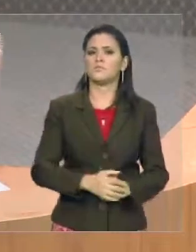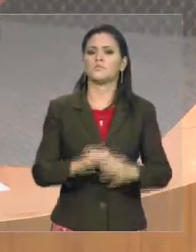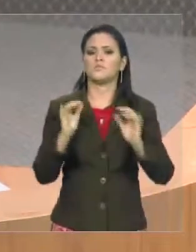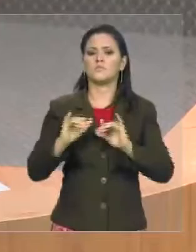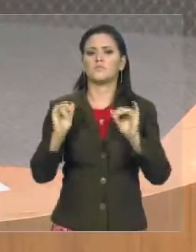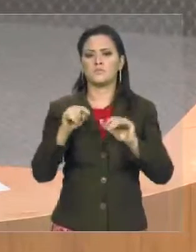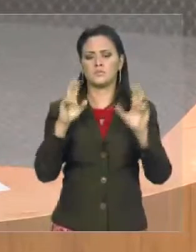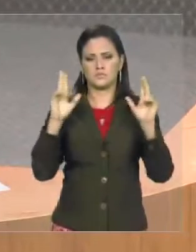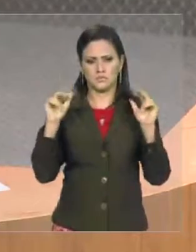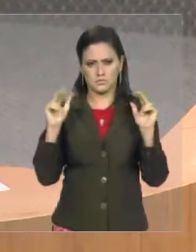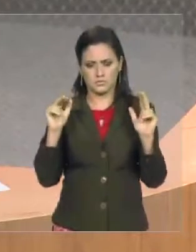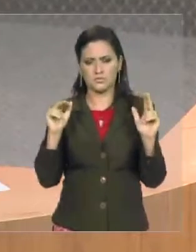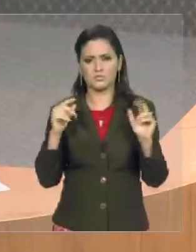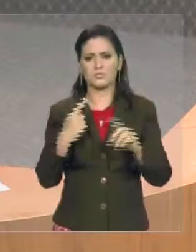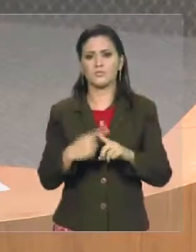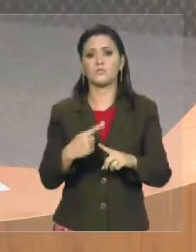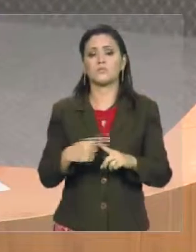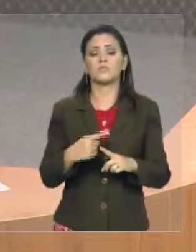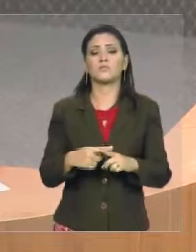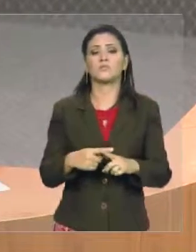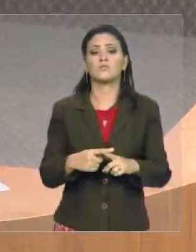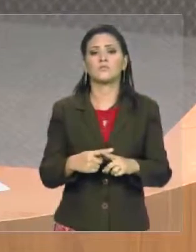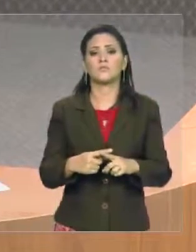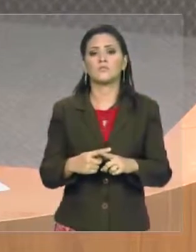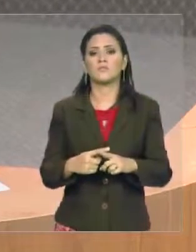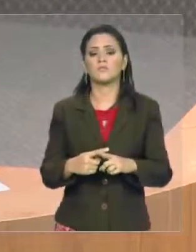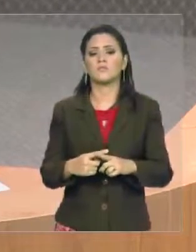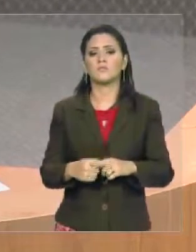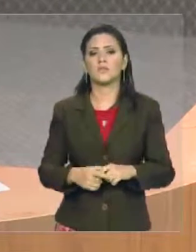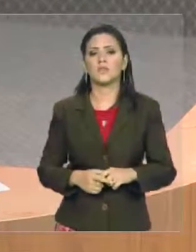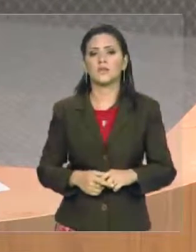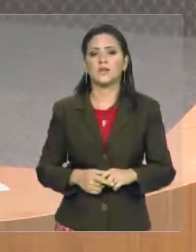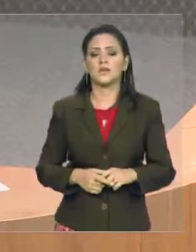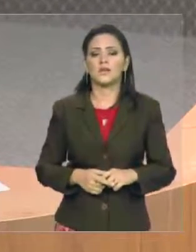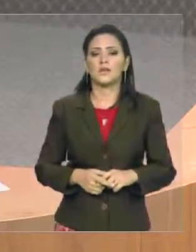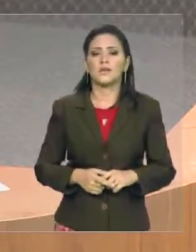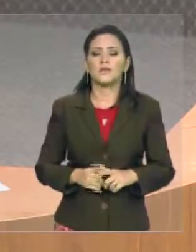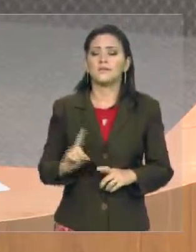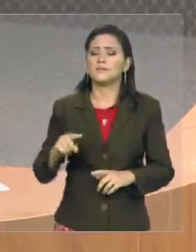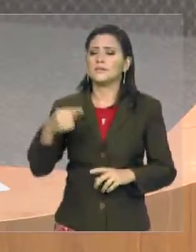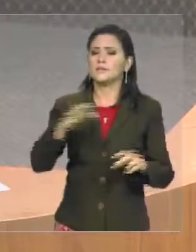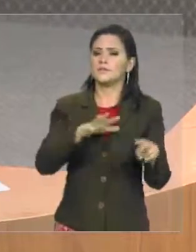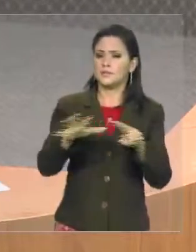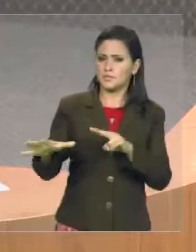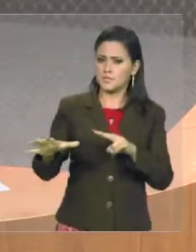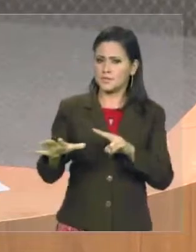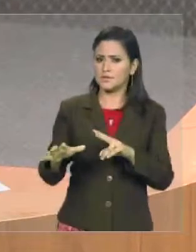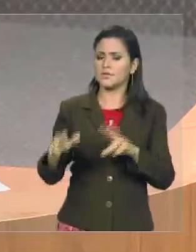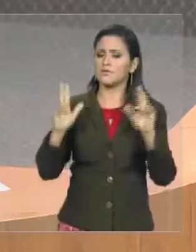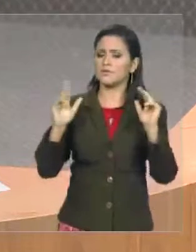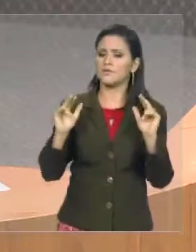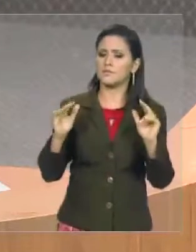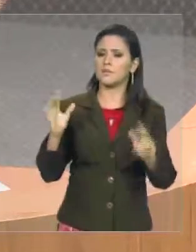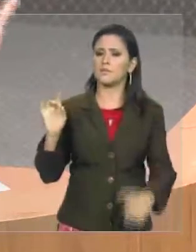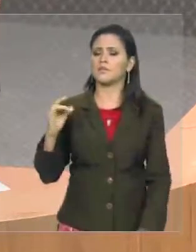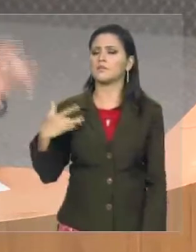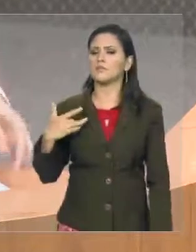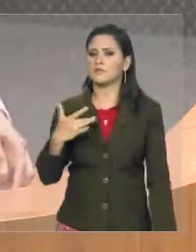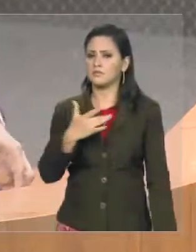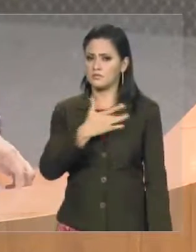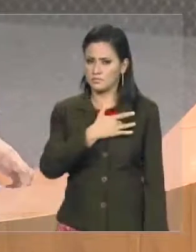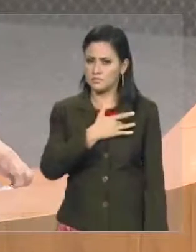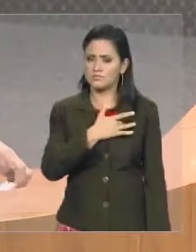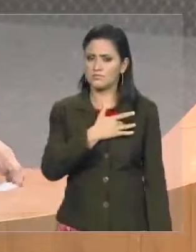abrangente, vou falar de saúde, saúde em São Luís, saúde, e na semana que vem, com o tema mais abrangente, e contra